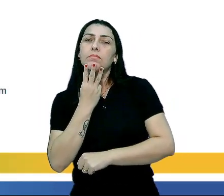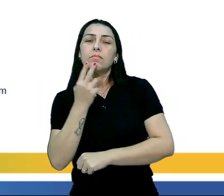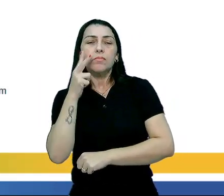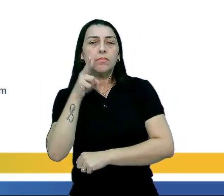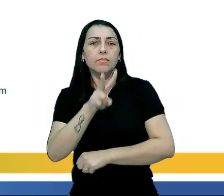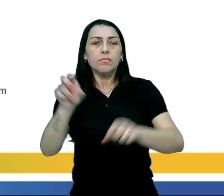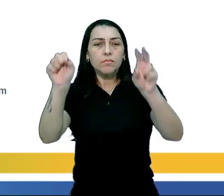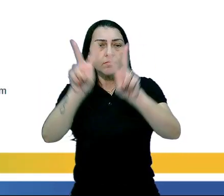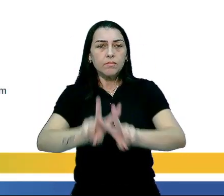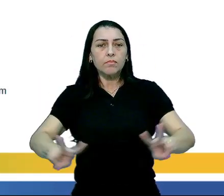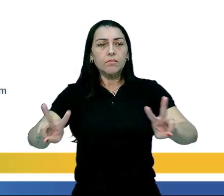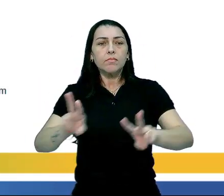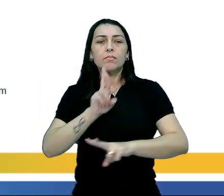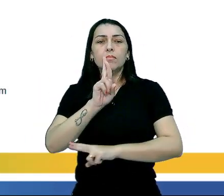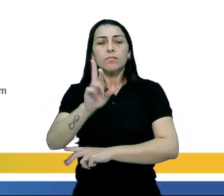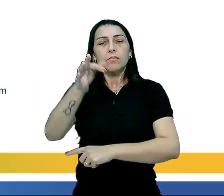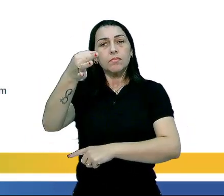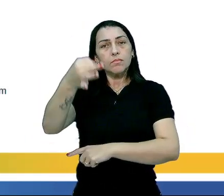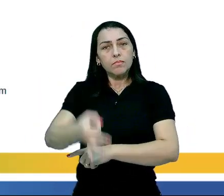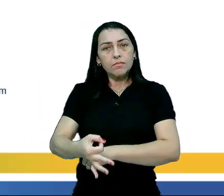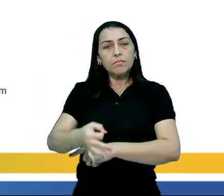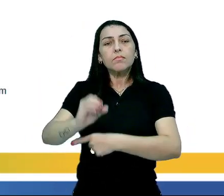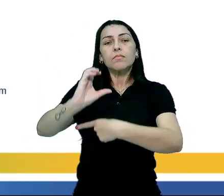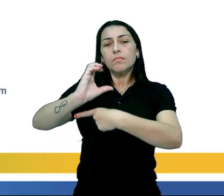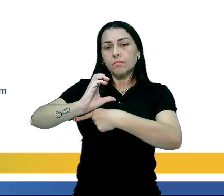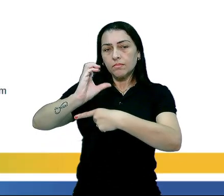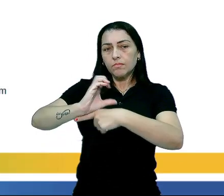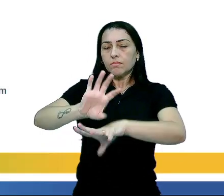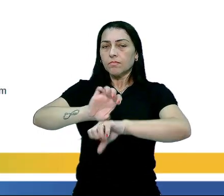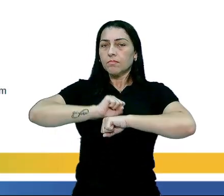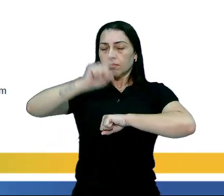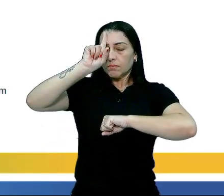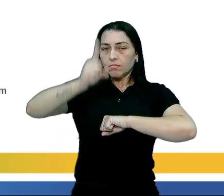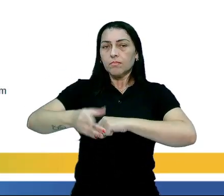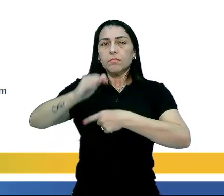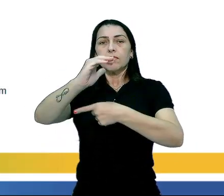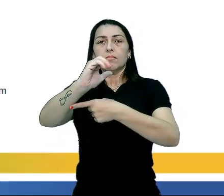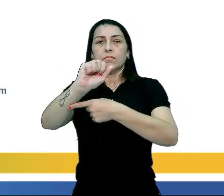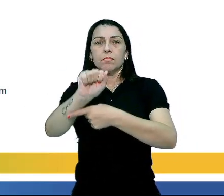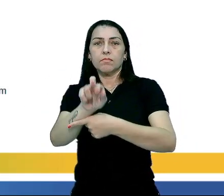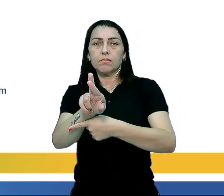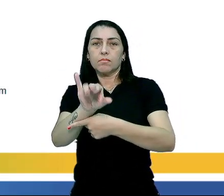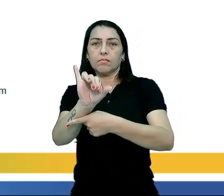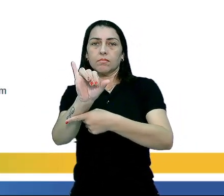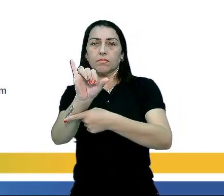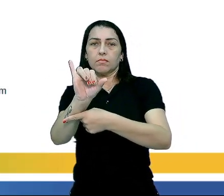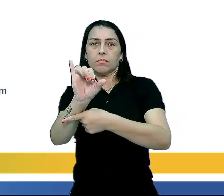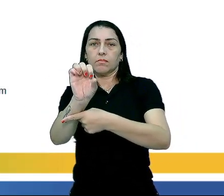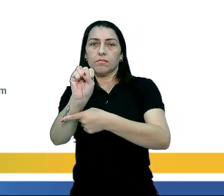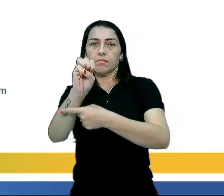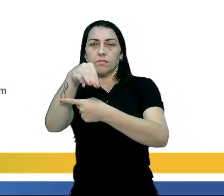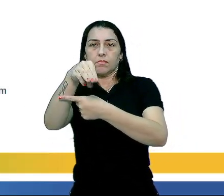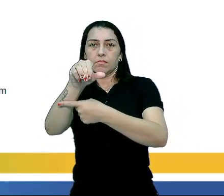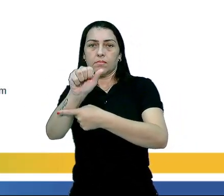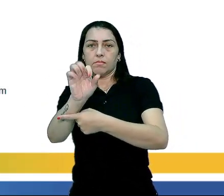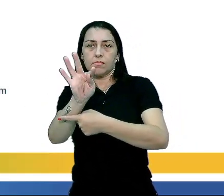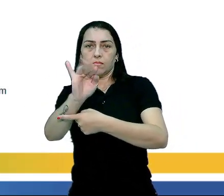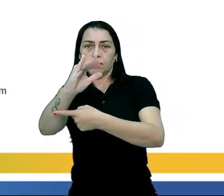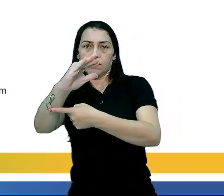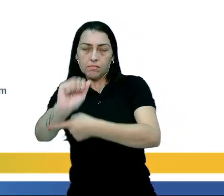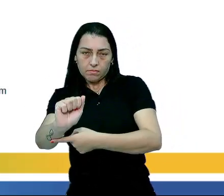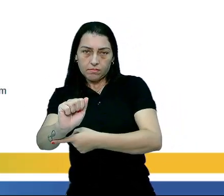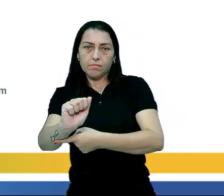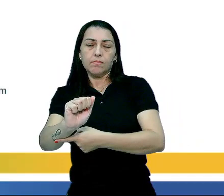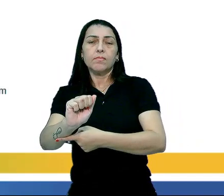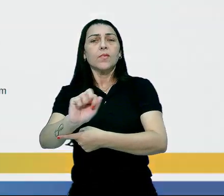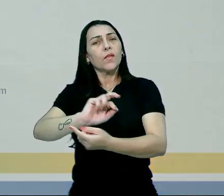Vamos visualizar a alternativa correta? Letra C, dominação carismática. Ou seja,